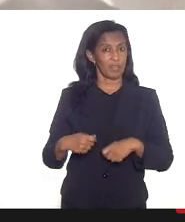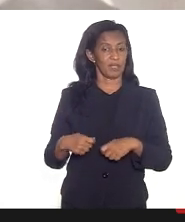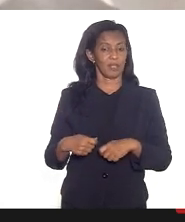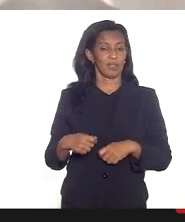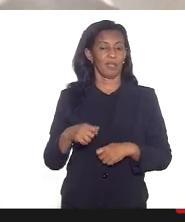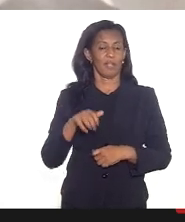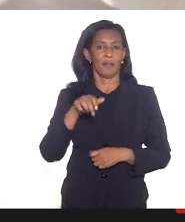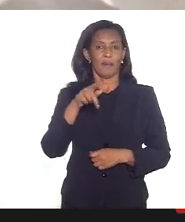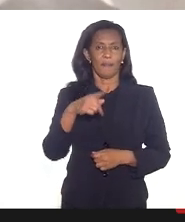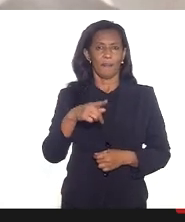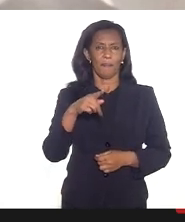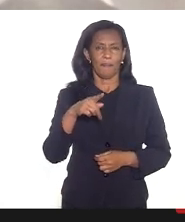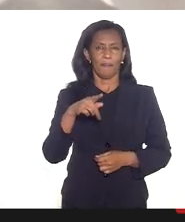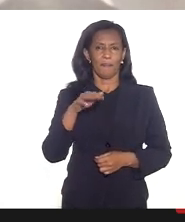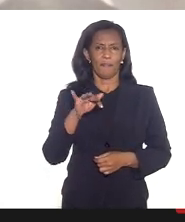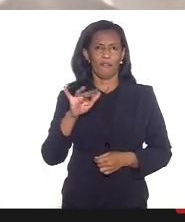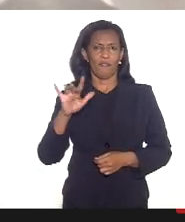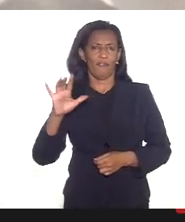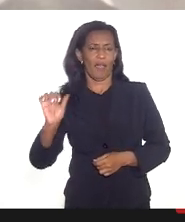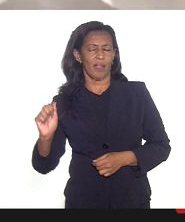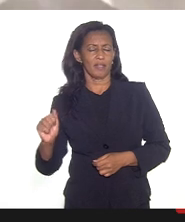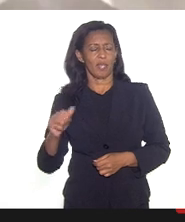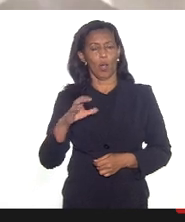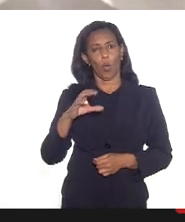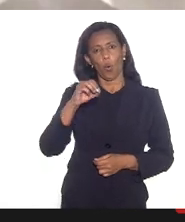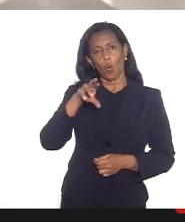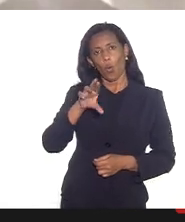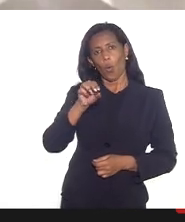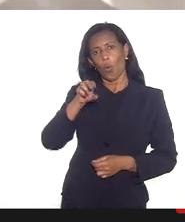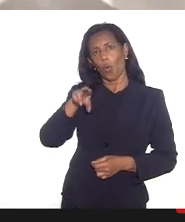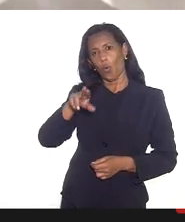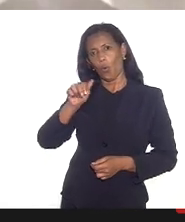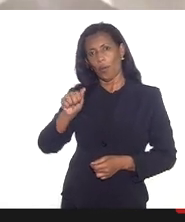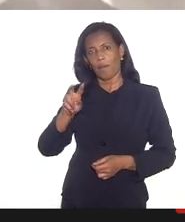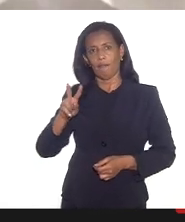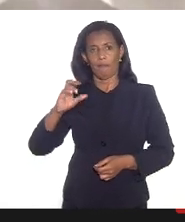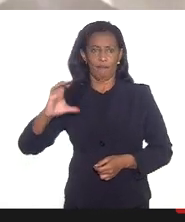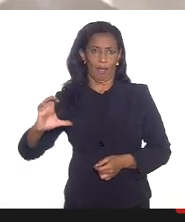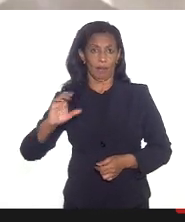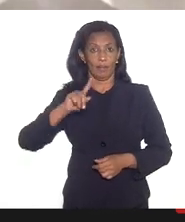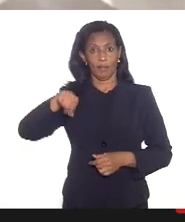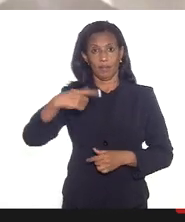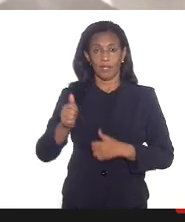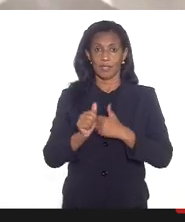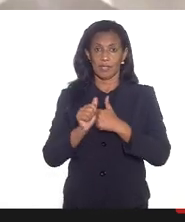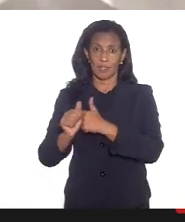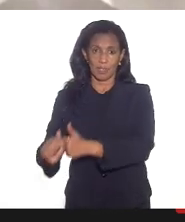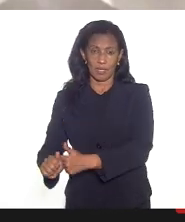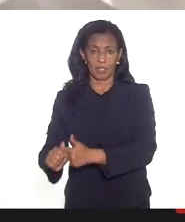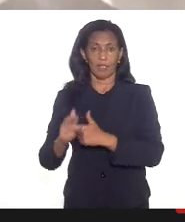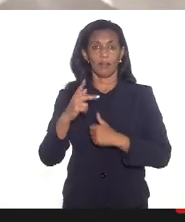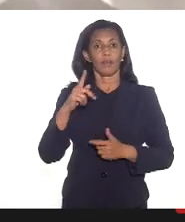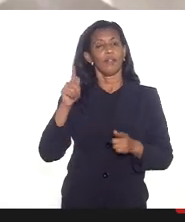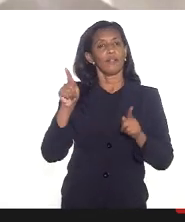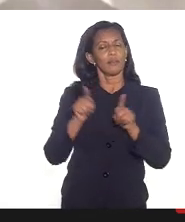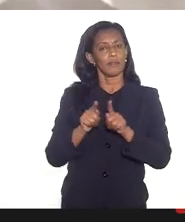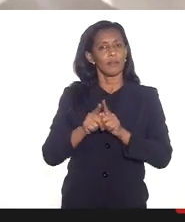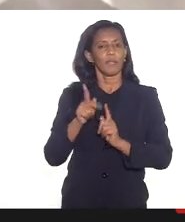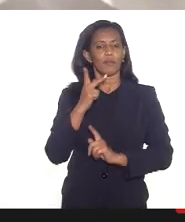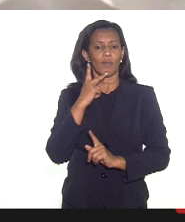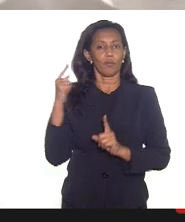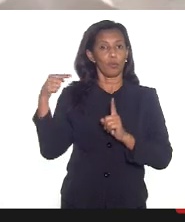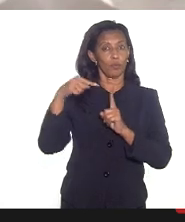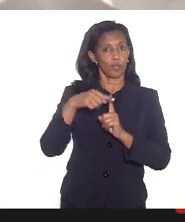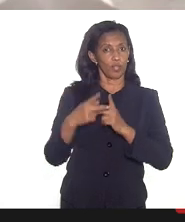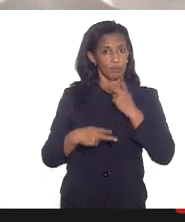com a vacina Pfizer ou com a Coronavac e em seguida faz uma recomendação que foi objeto